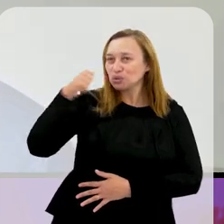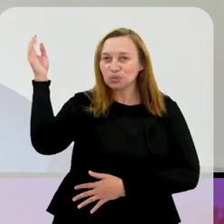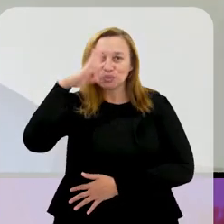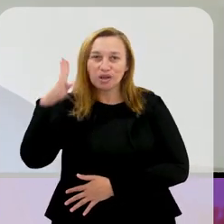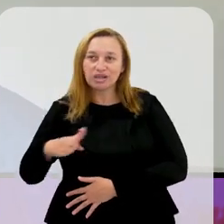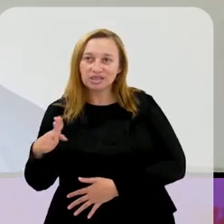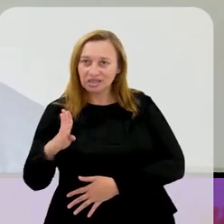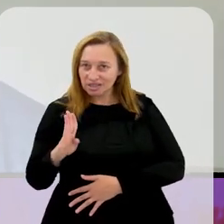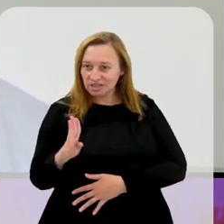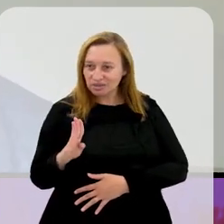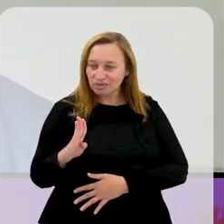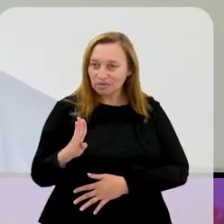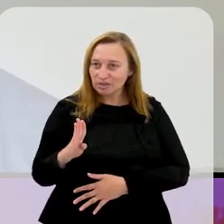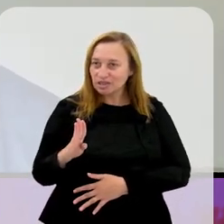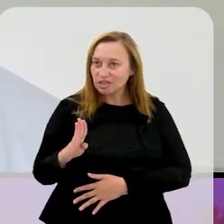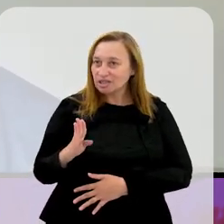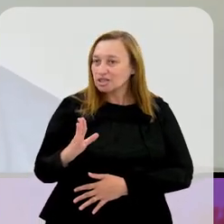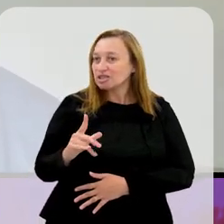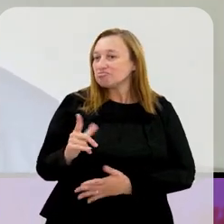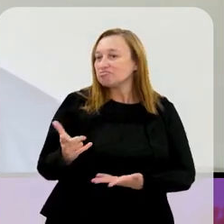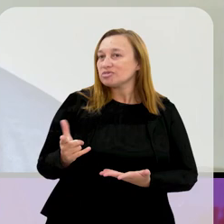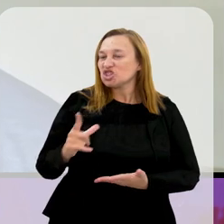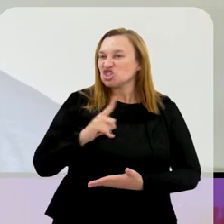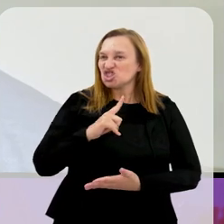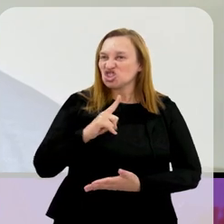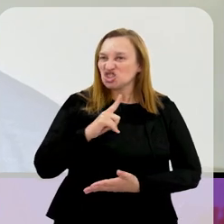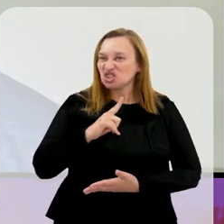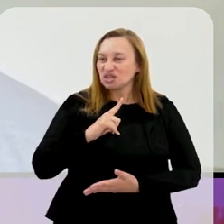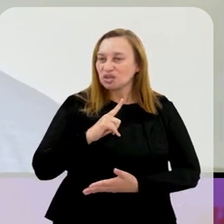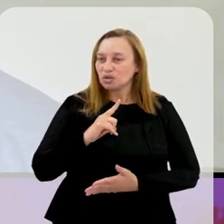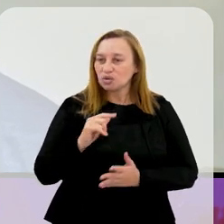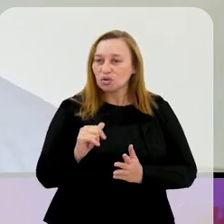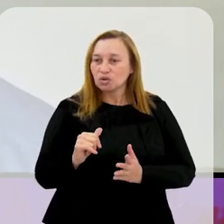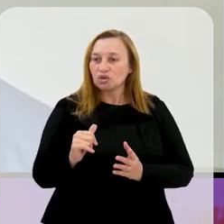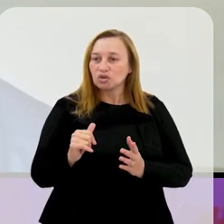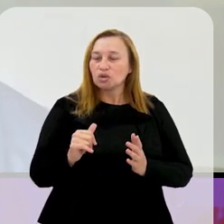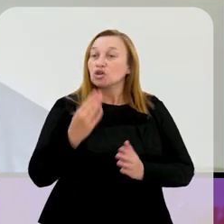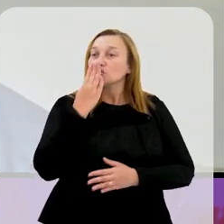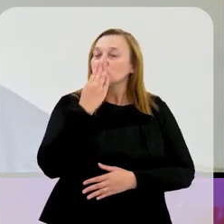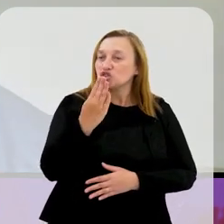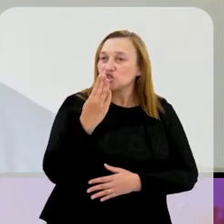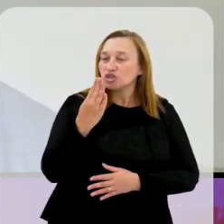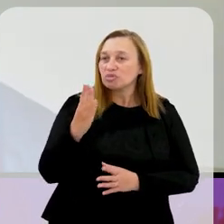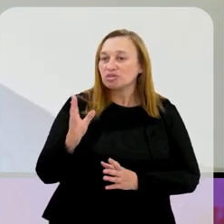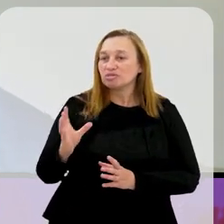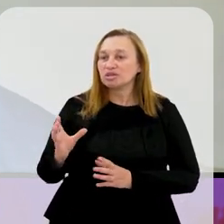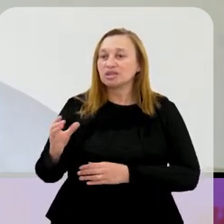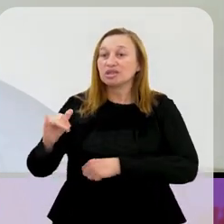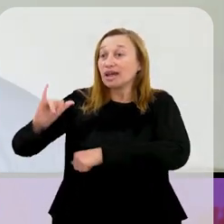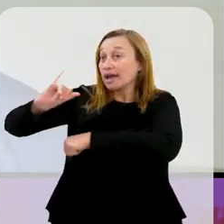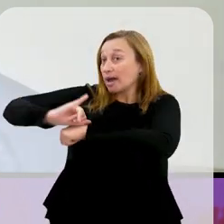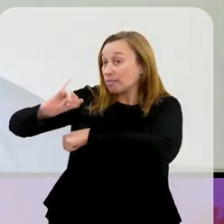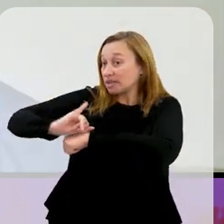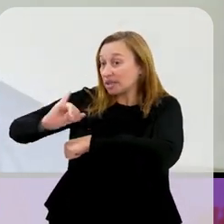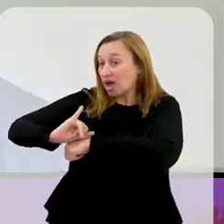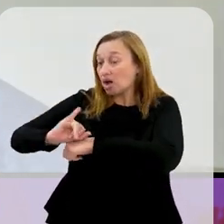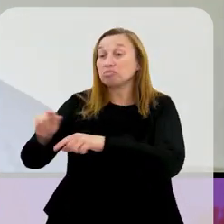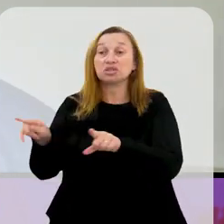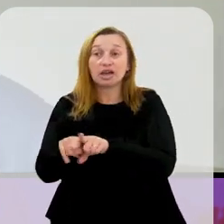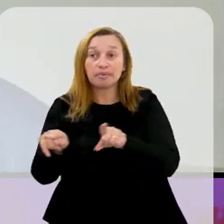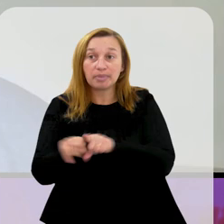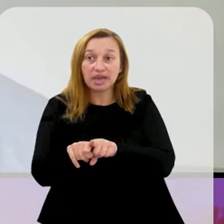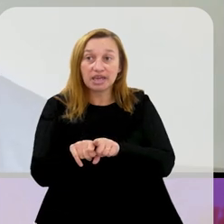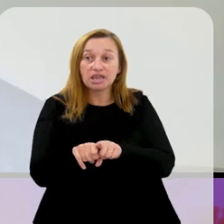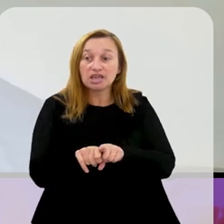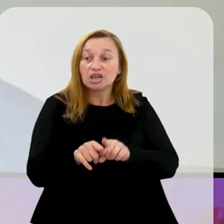porque ele tinha aquele glamour de jogarem os times da capital contra os times do subúrbio, depois do interior.